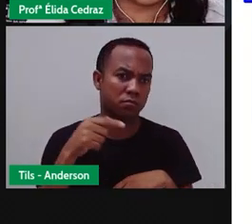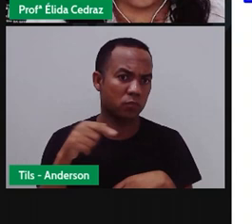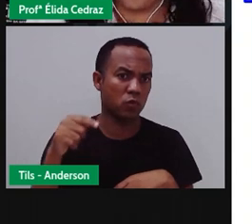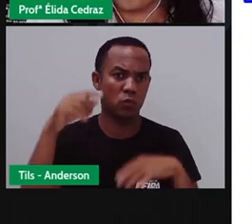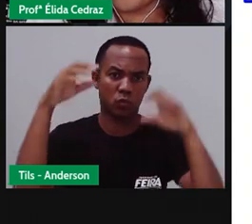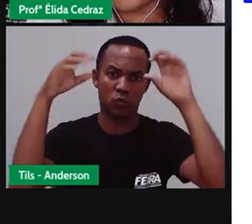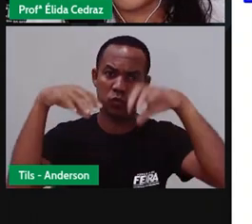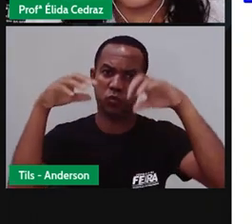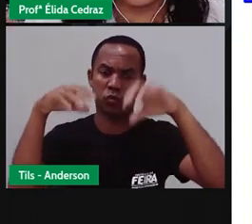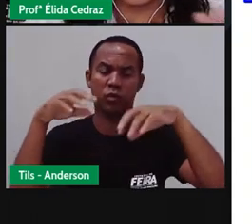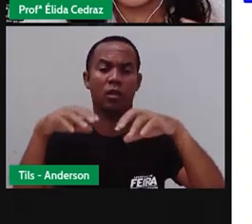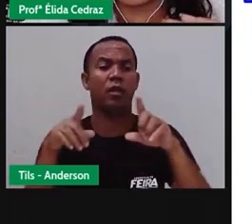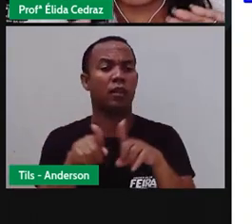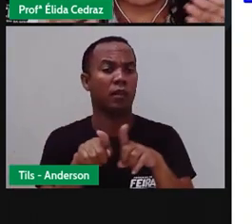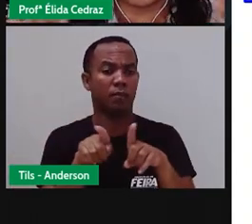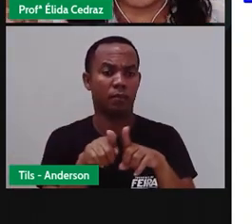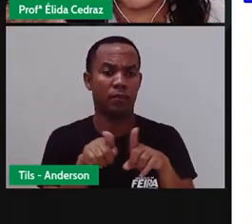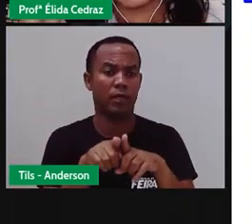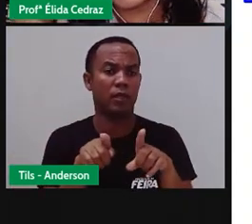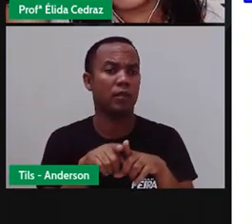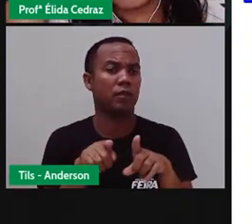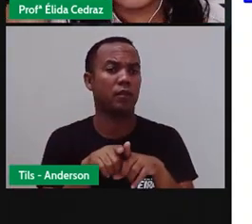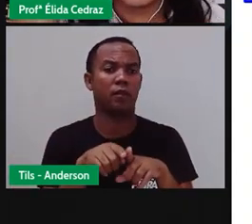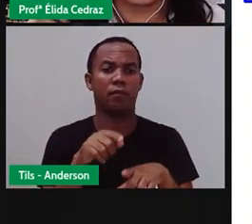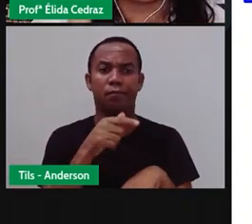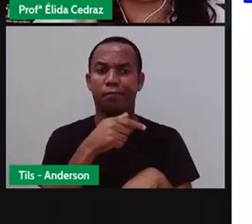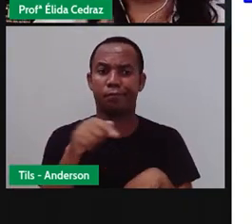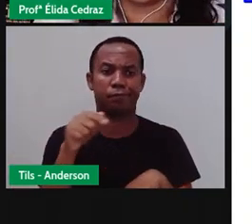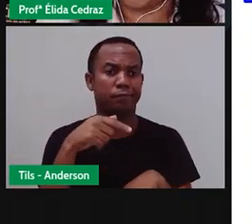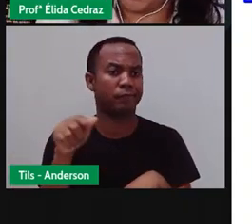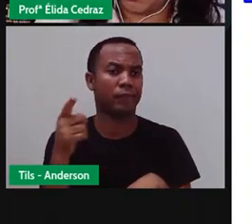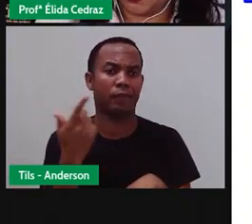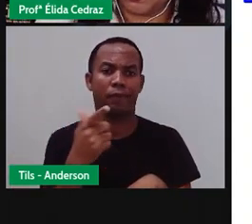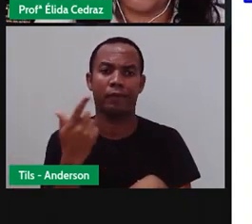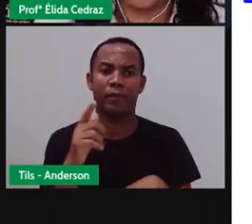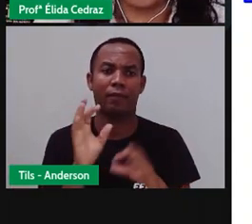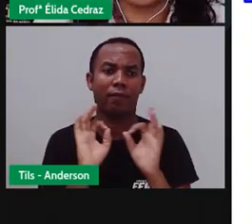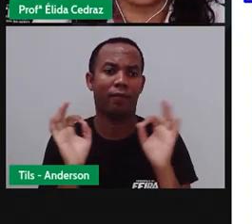chuvas somem, não chovem por meses. Então,